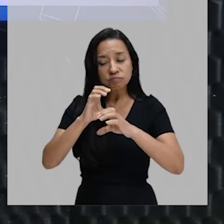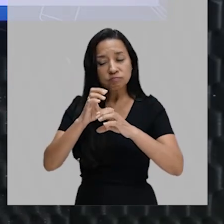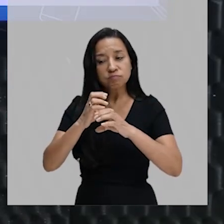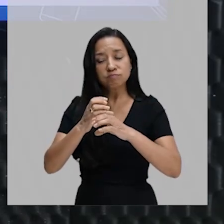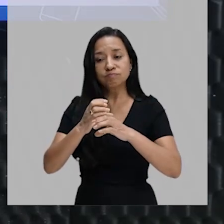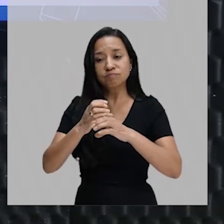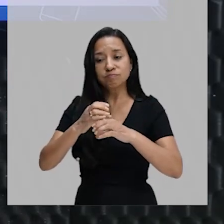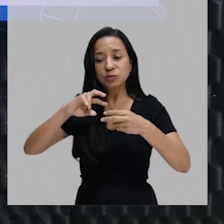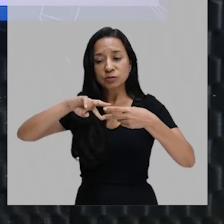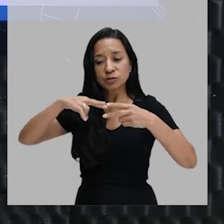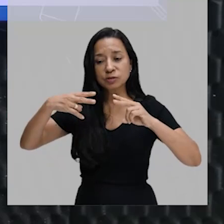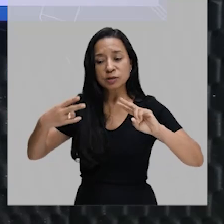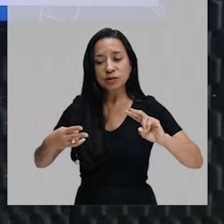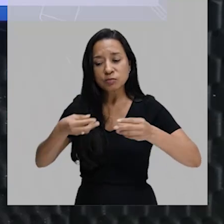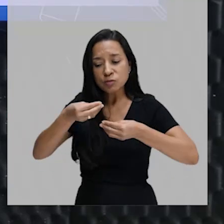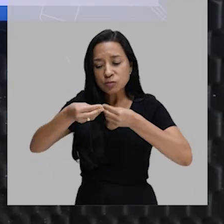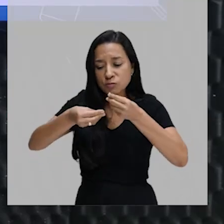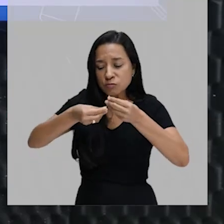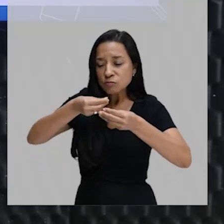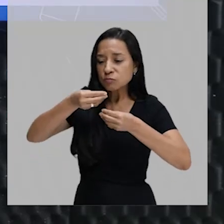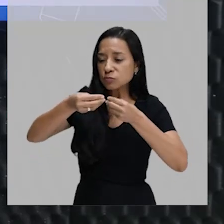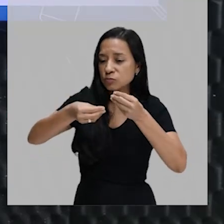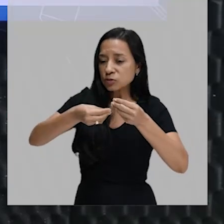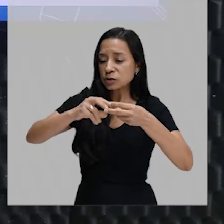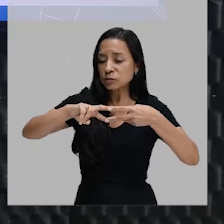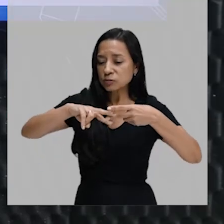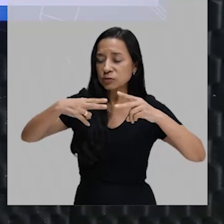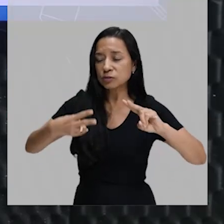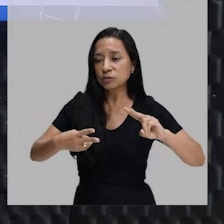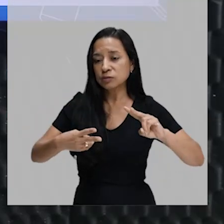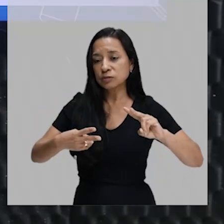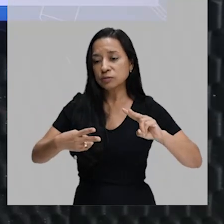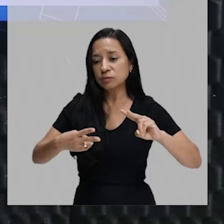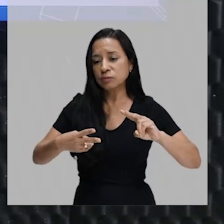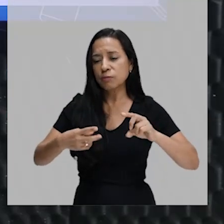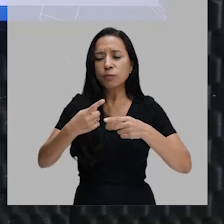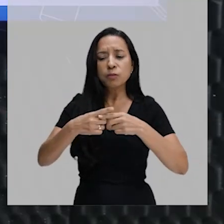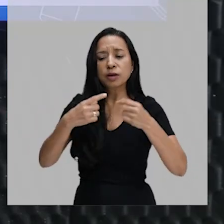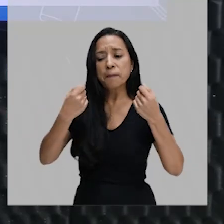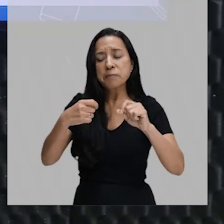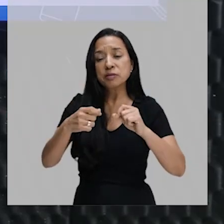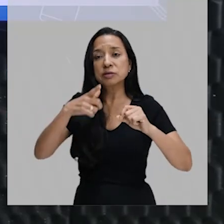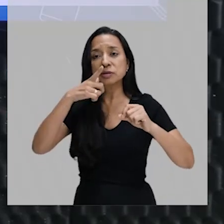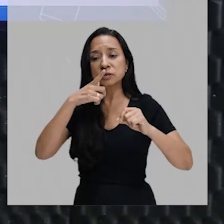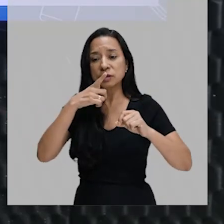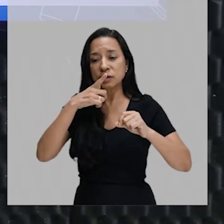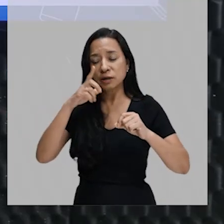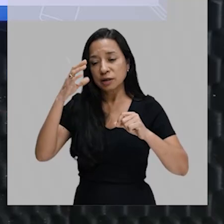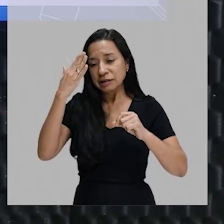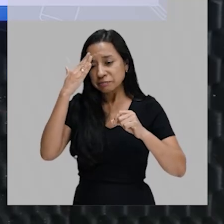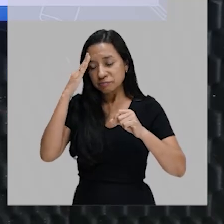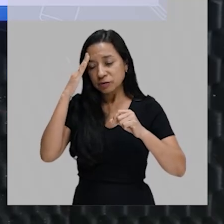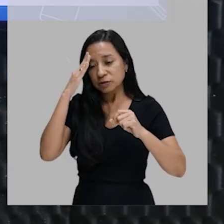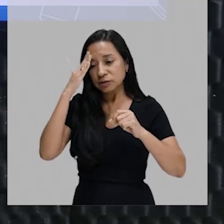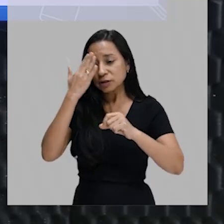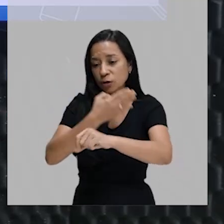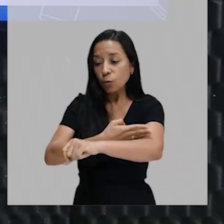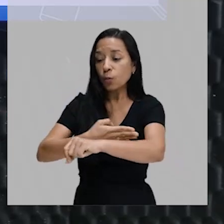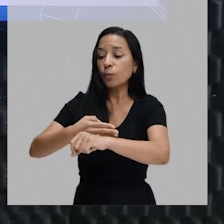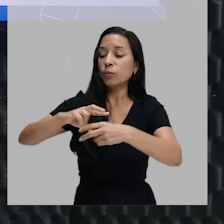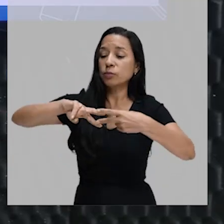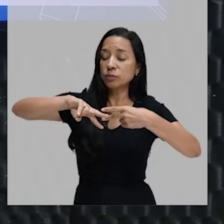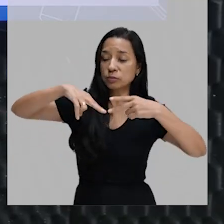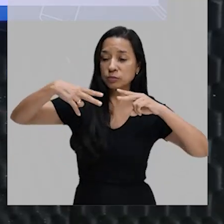genética para manipulação de genes, para que a gente consiga entender o comportamento desses genes.